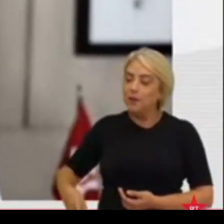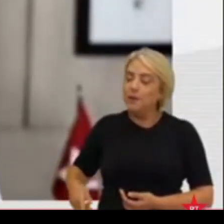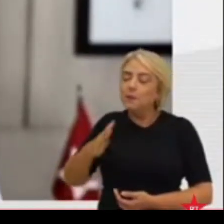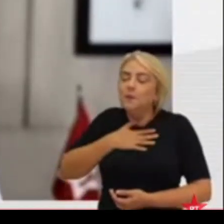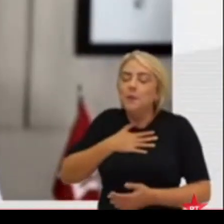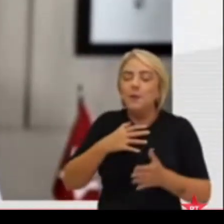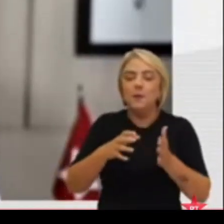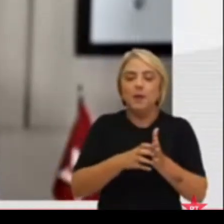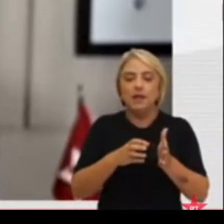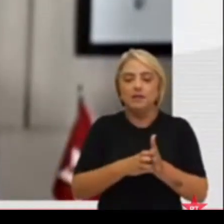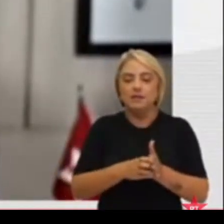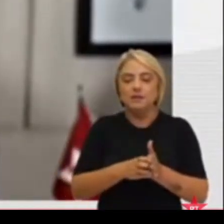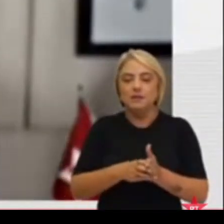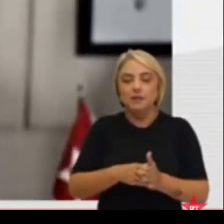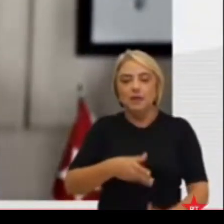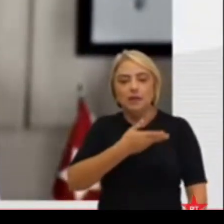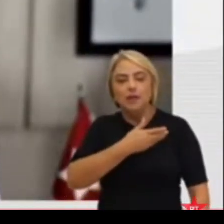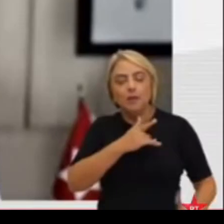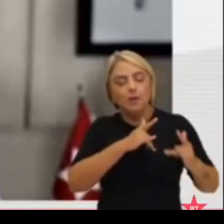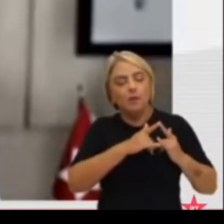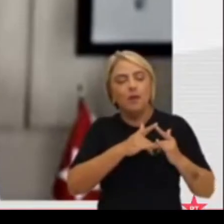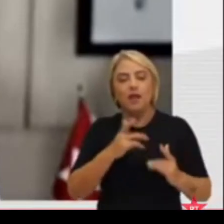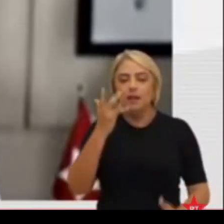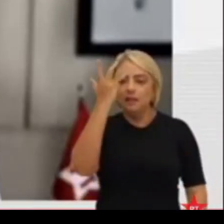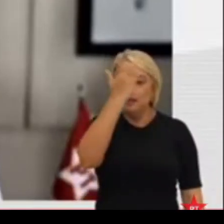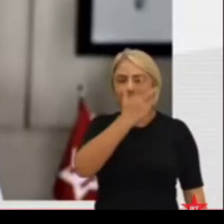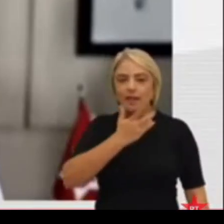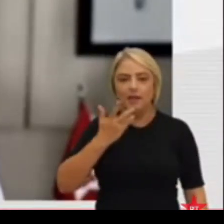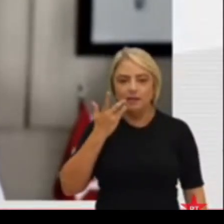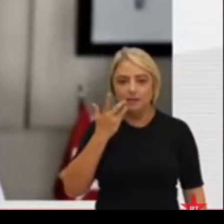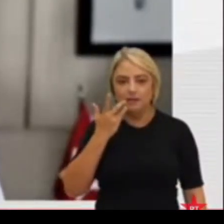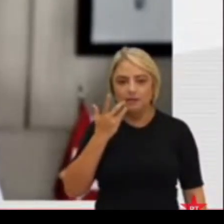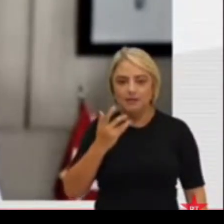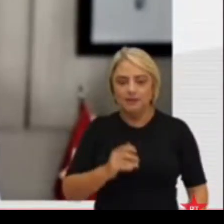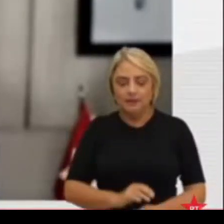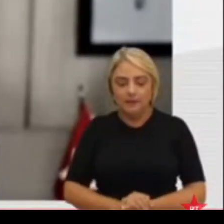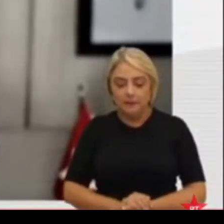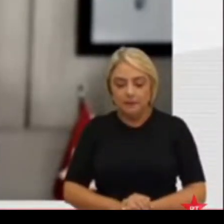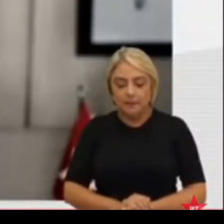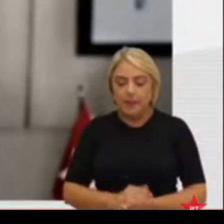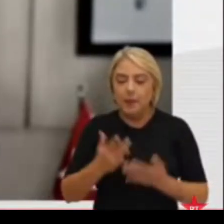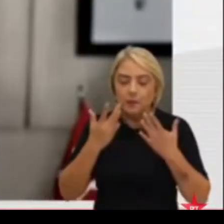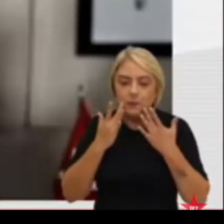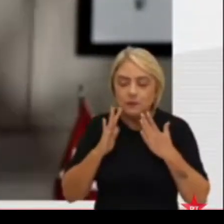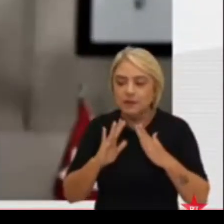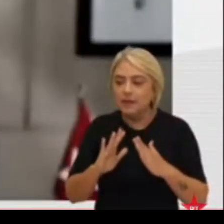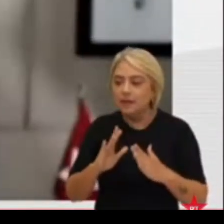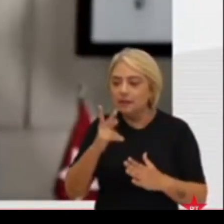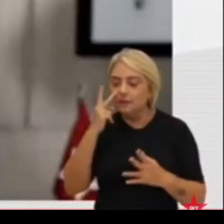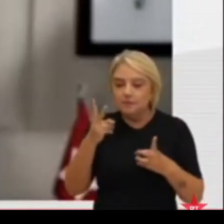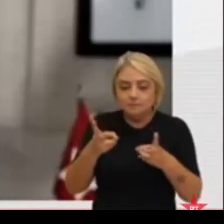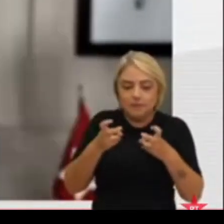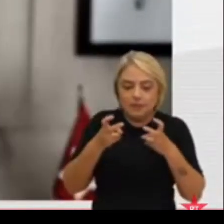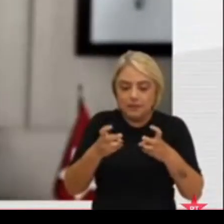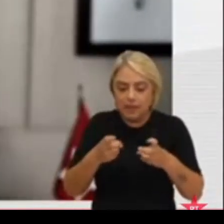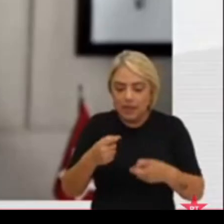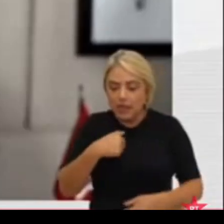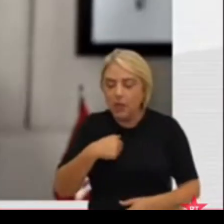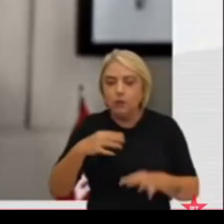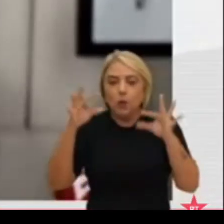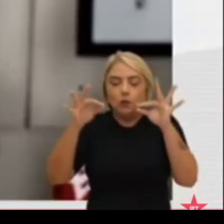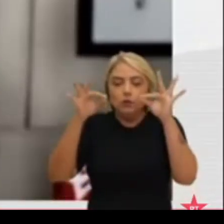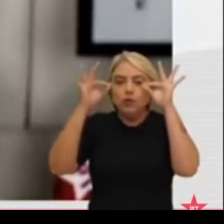partido e querido companheiro Fernando Atate. Não sei se vocês estão percebendo, eu estou de